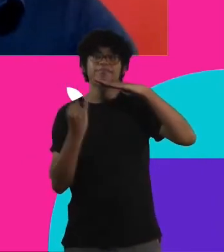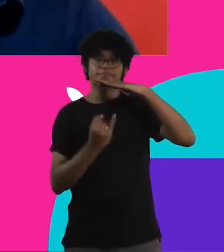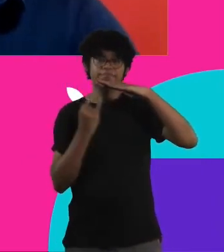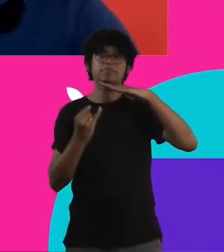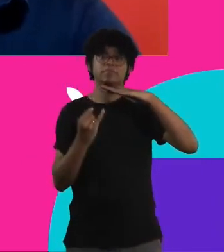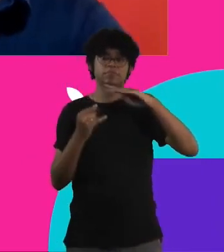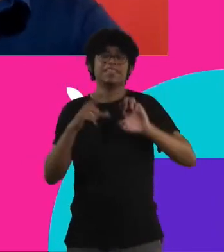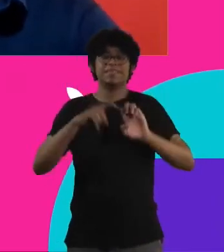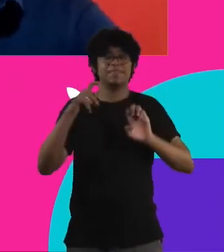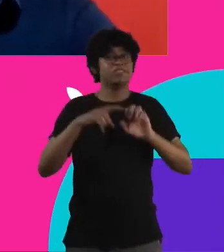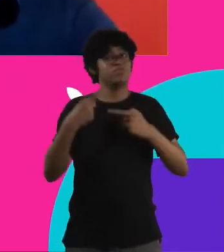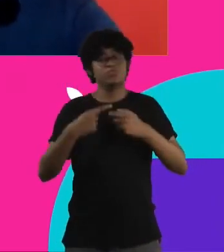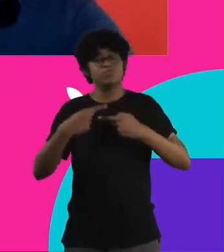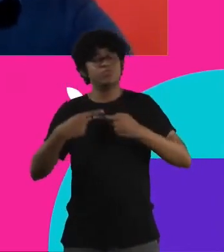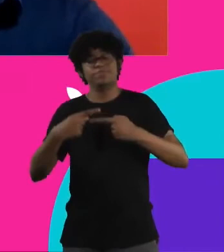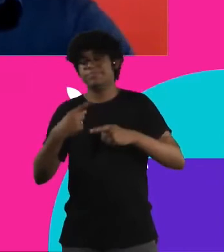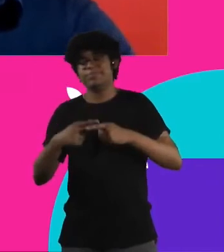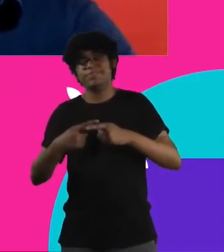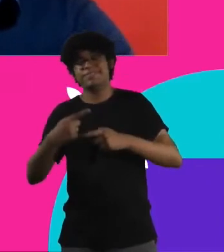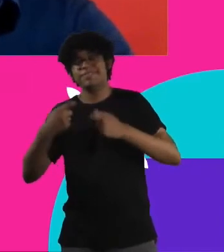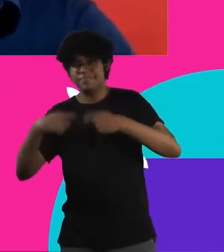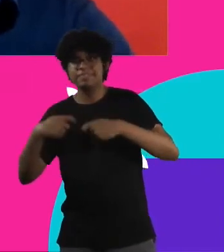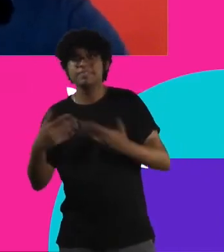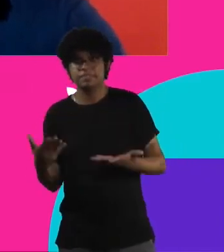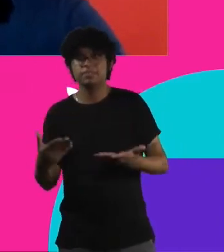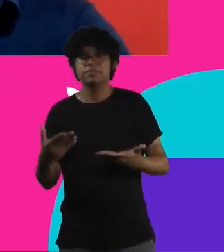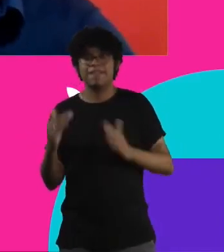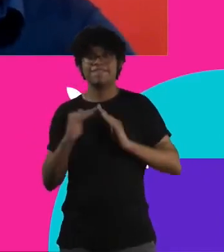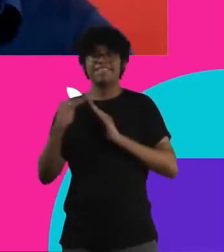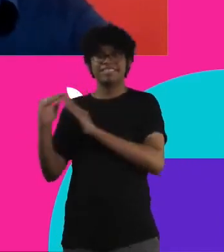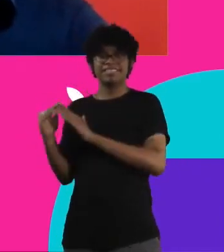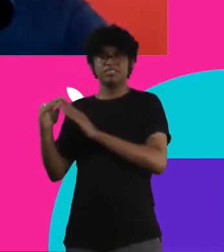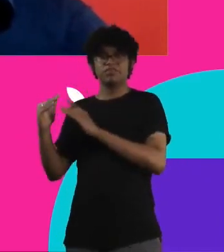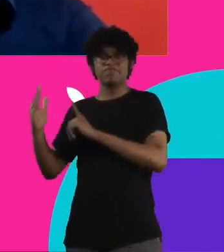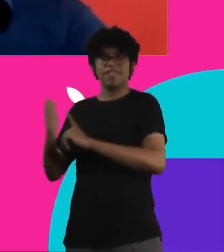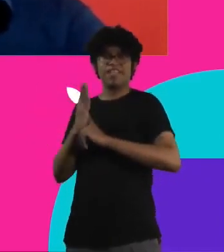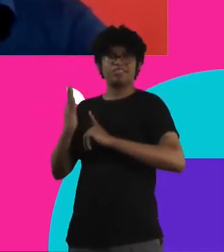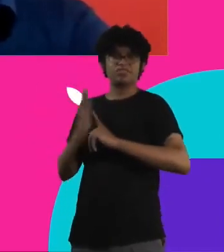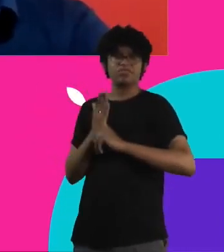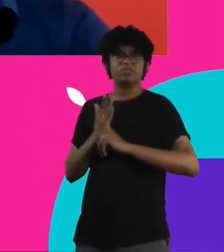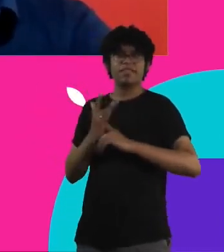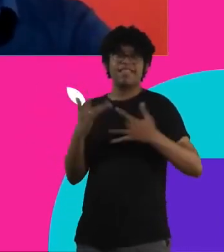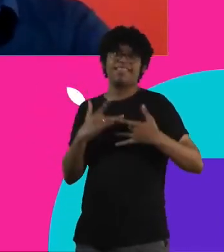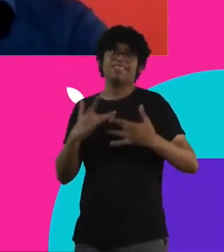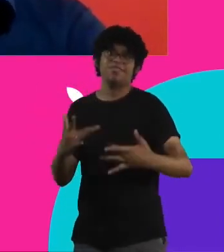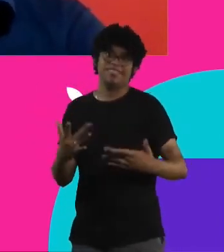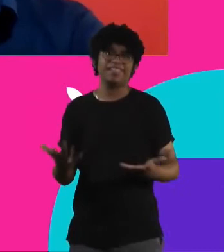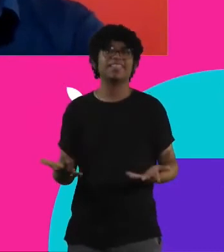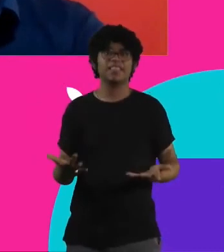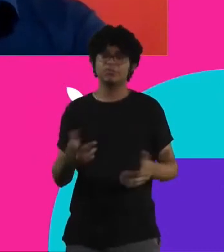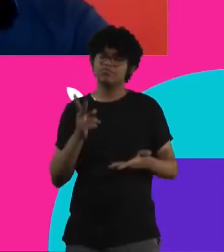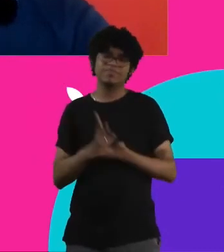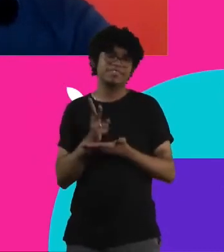muito, por necessidade, ele ficou sendo ajudado pelo seu vizinho, graças a Deus a solidariedade também acontece, sempre